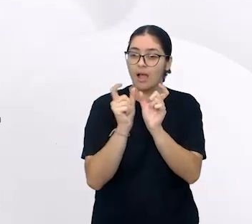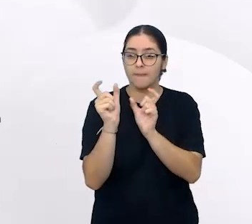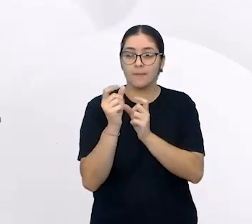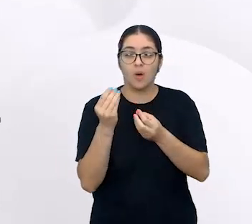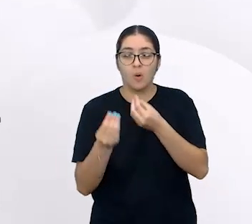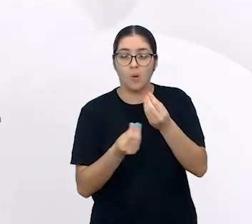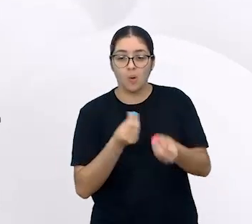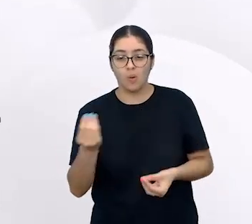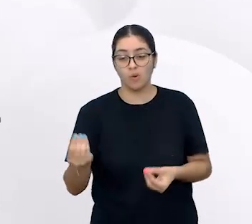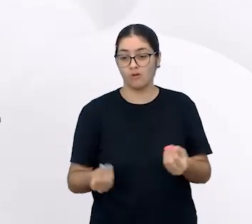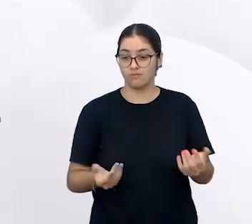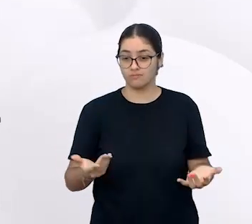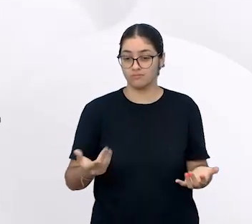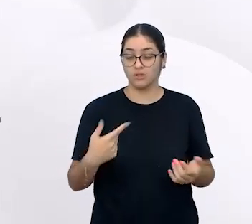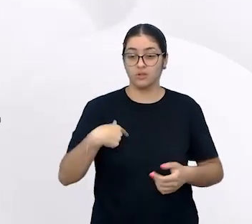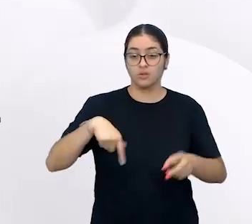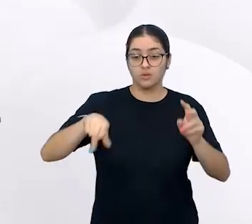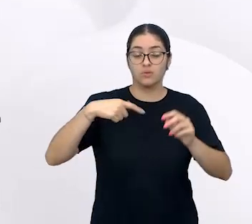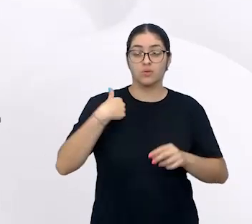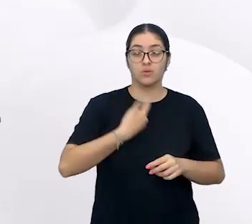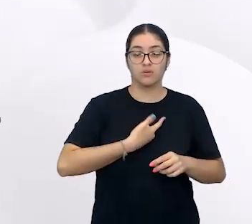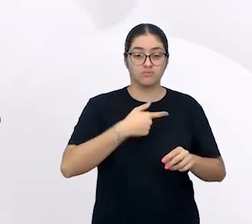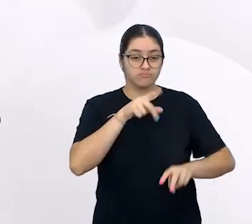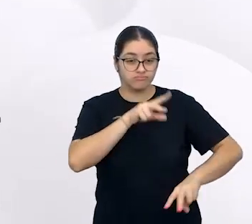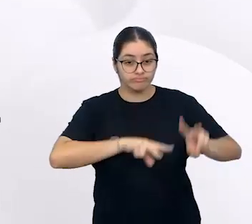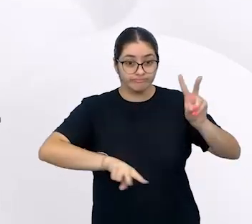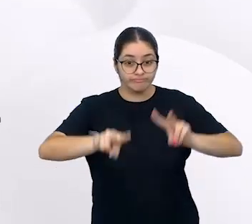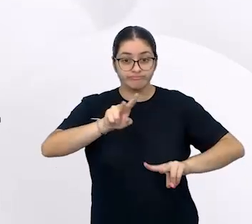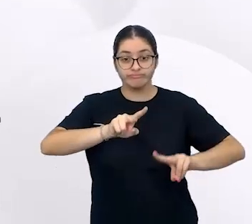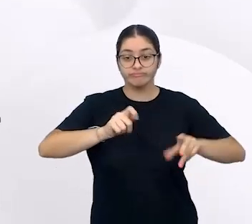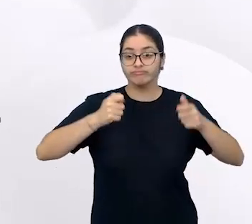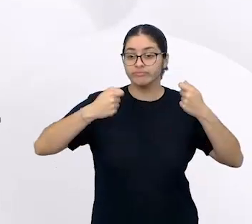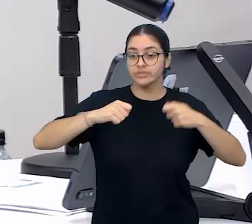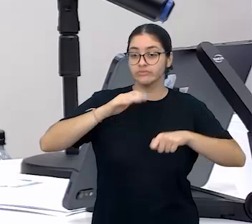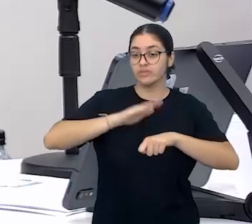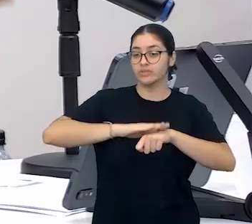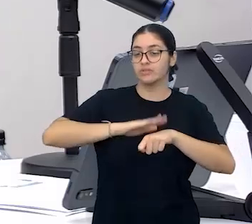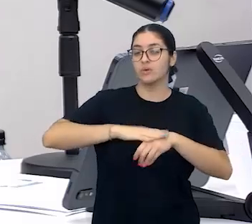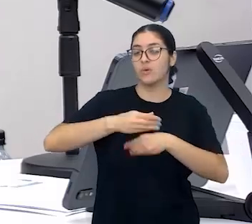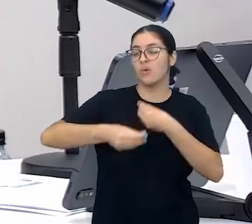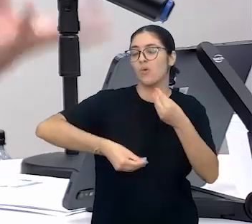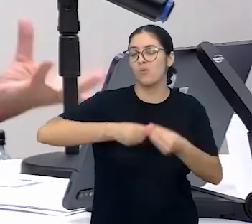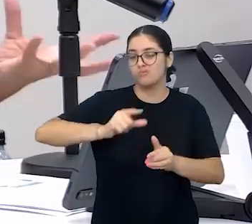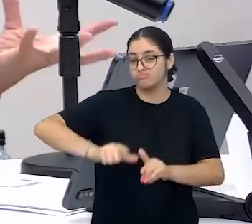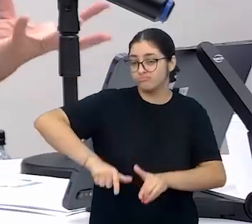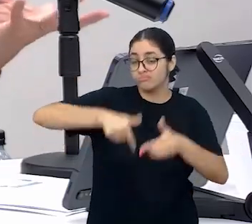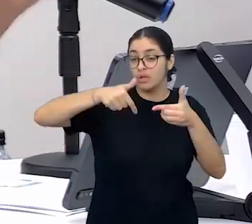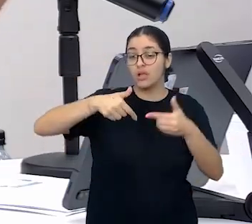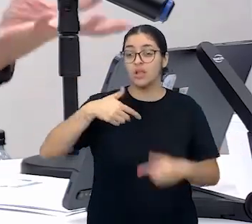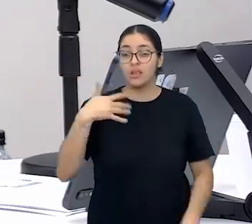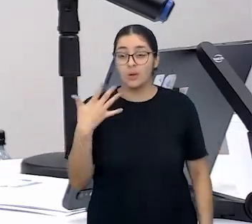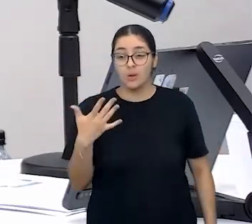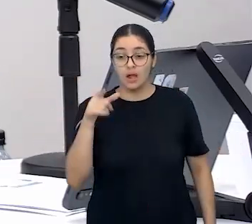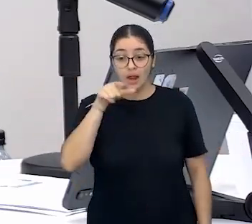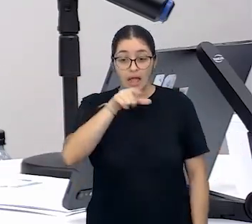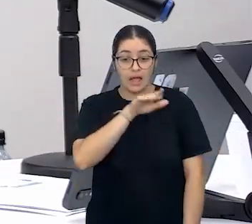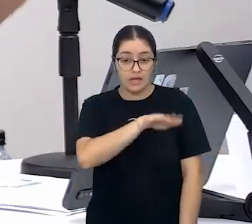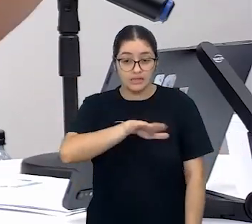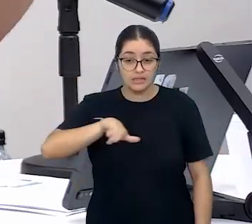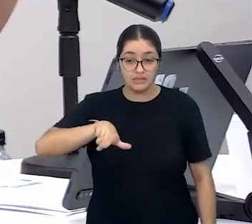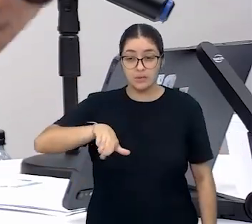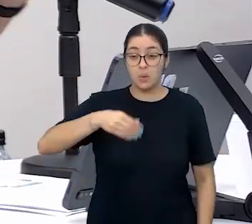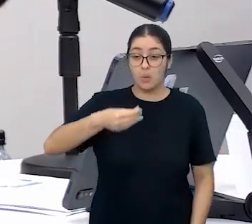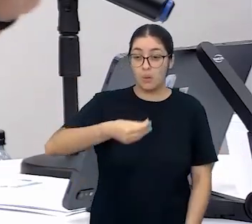que a gente tenha dimensão do trabalho que a gente precisa realizar. Como é que a criança aprende? E isso está